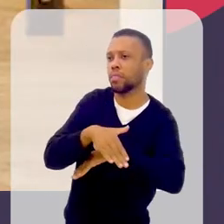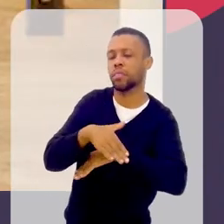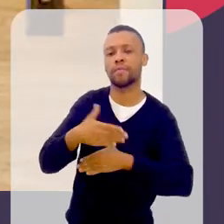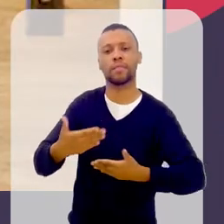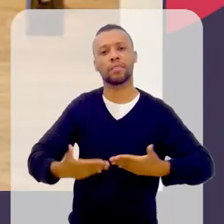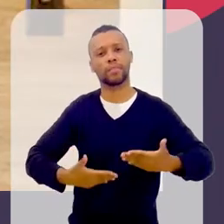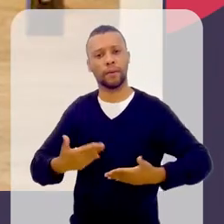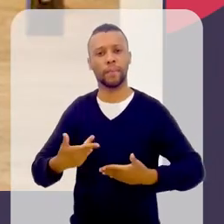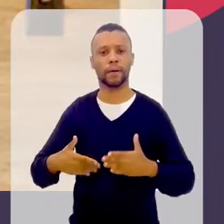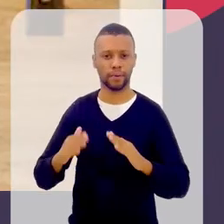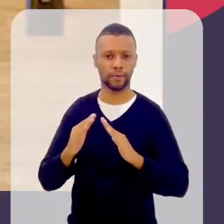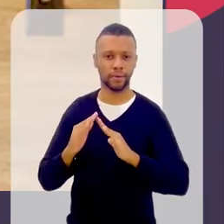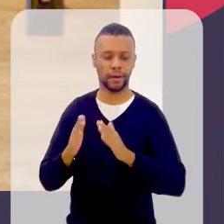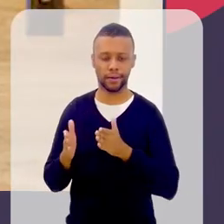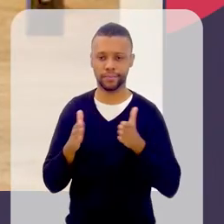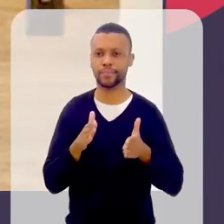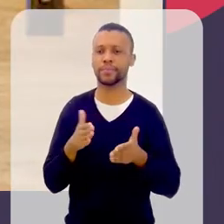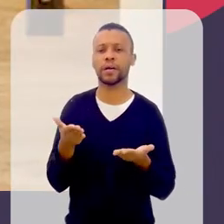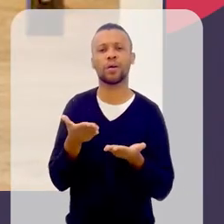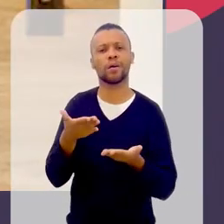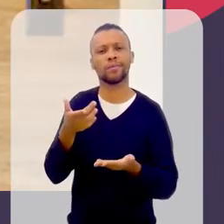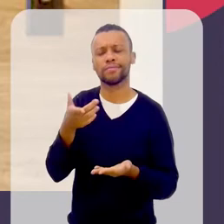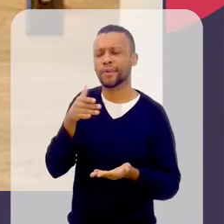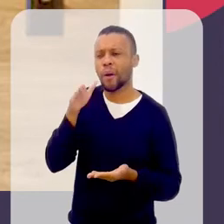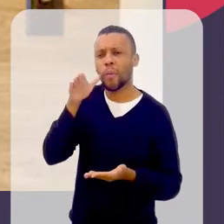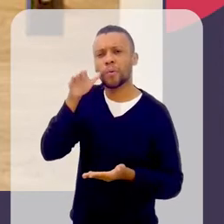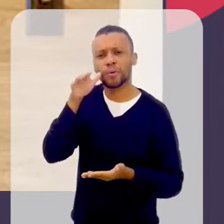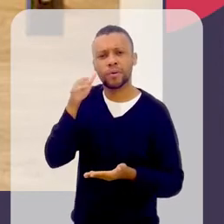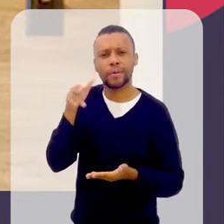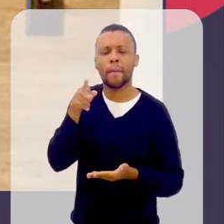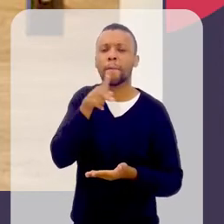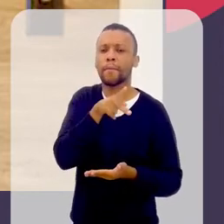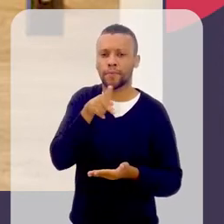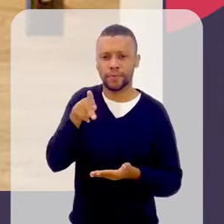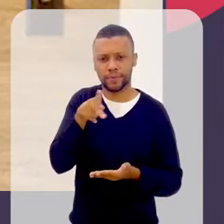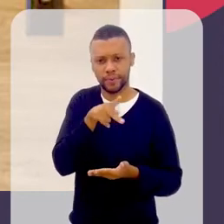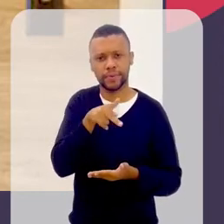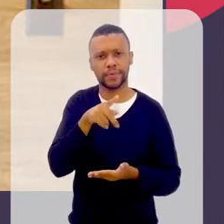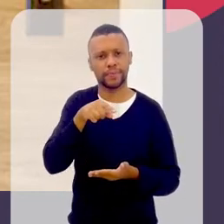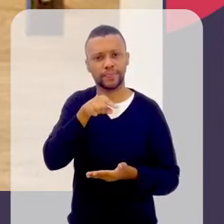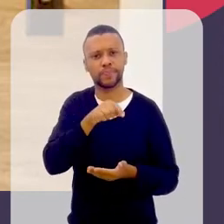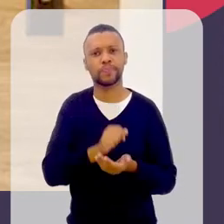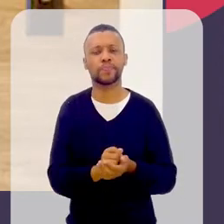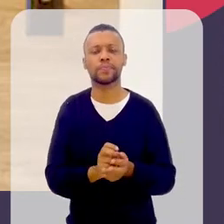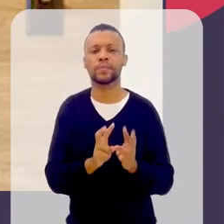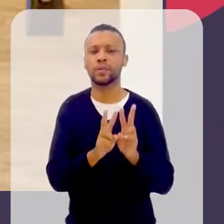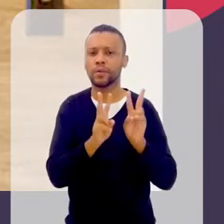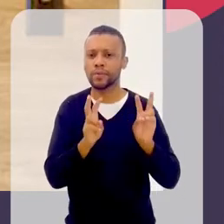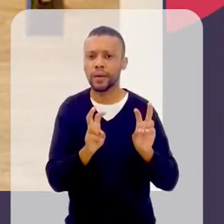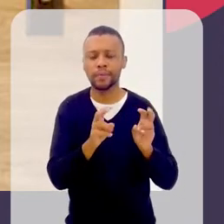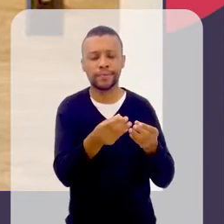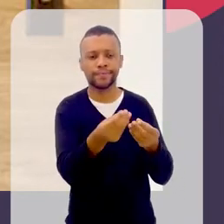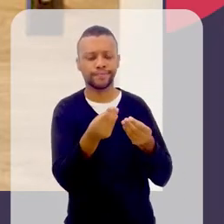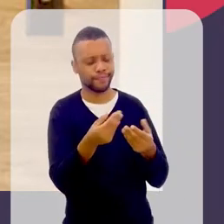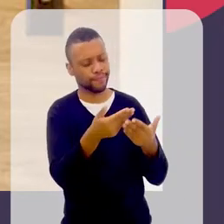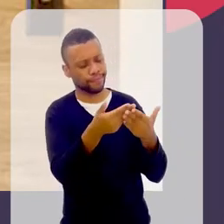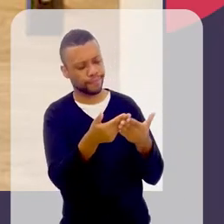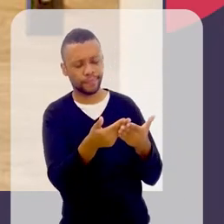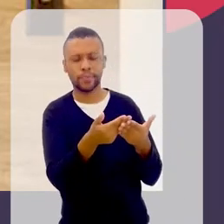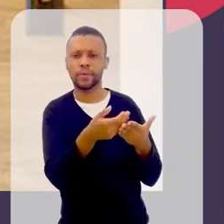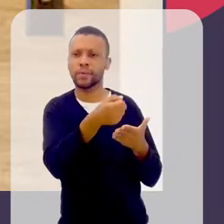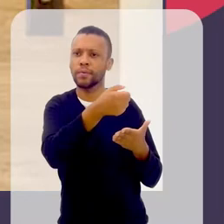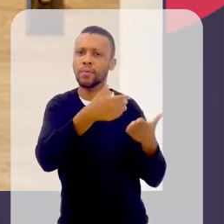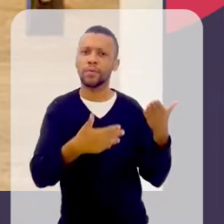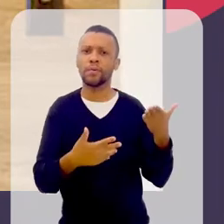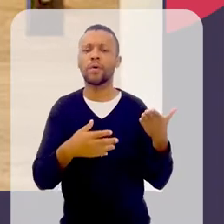Entendi. Agora, eu fiquei muito curiosa, professora Natasha, quando essa pauta chegou para mim, com